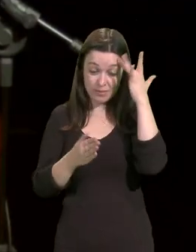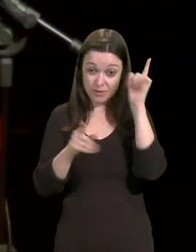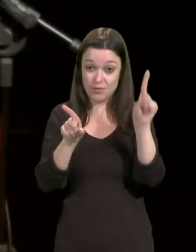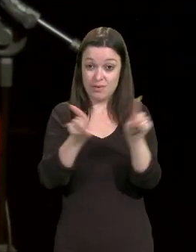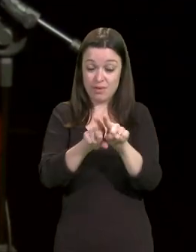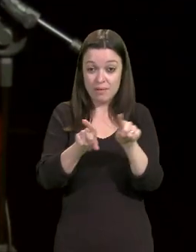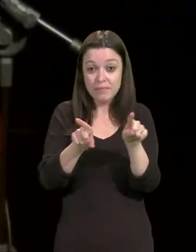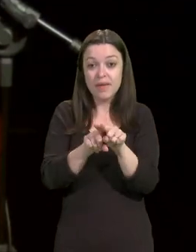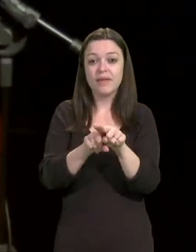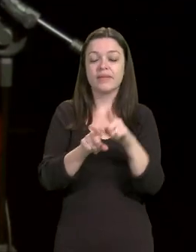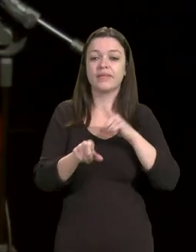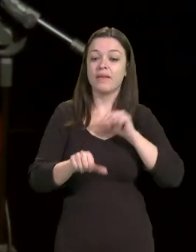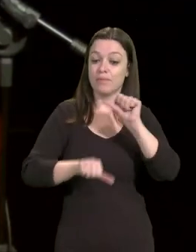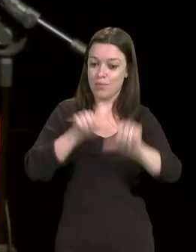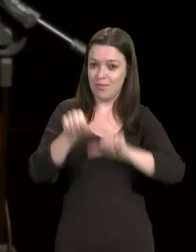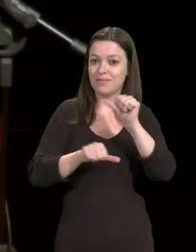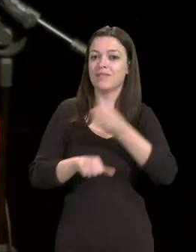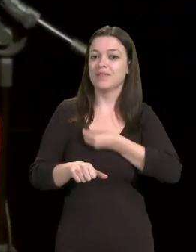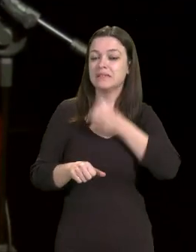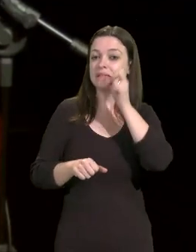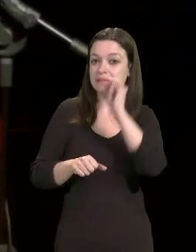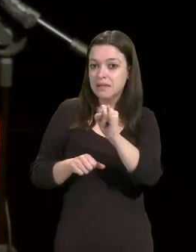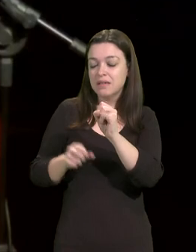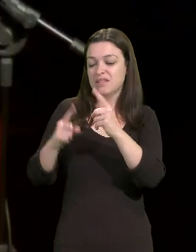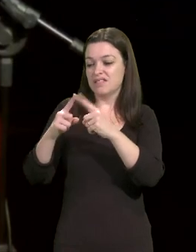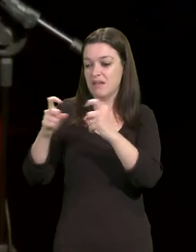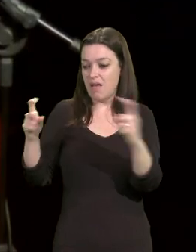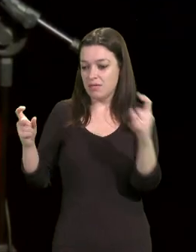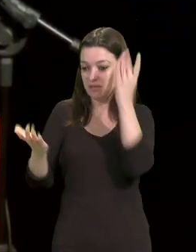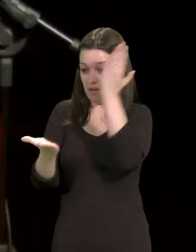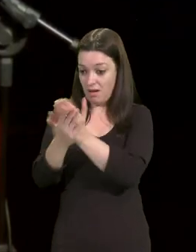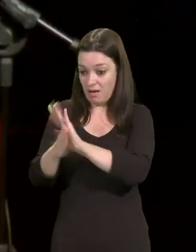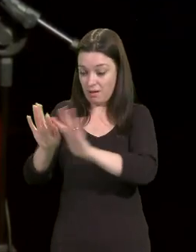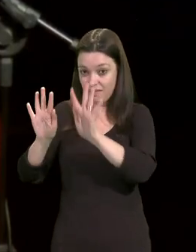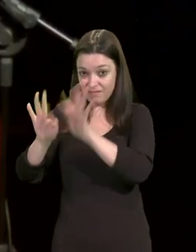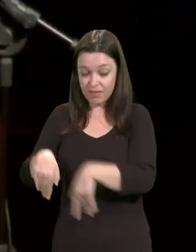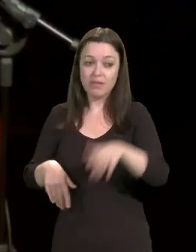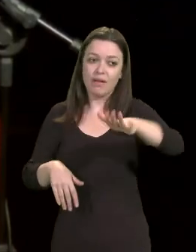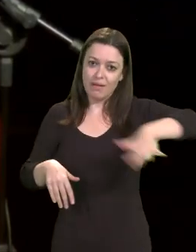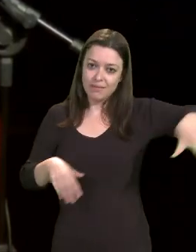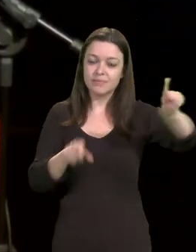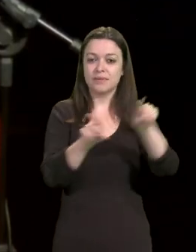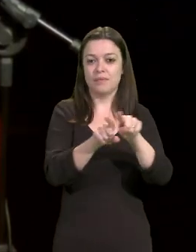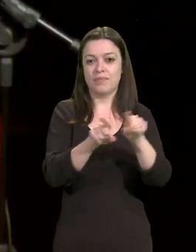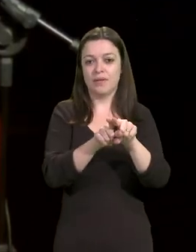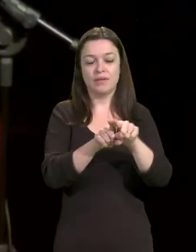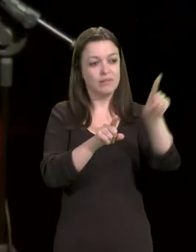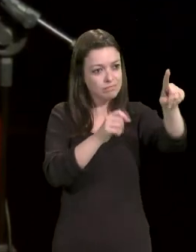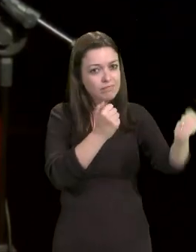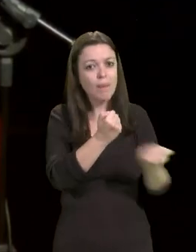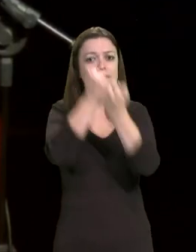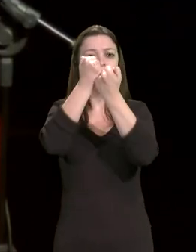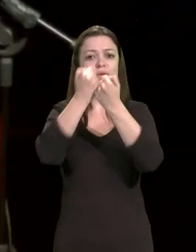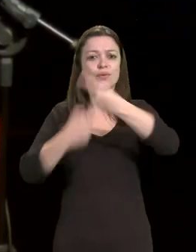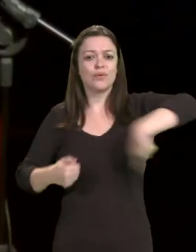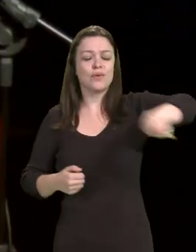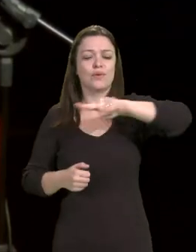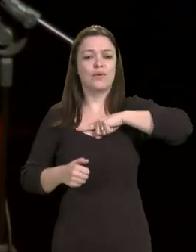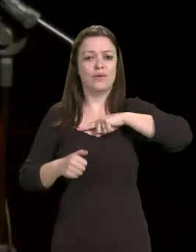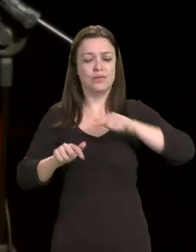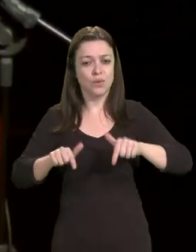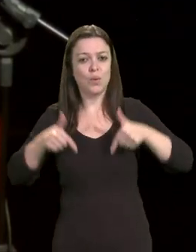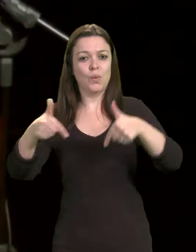terá a sua vida afetada com a morte da ciência, pedimos que se some a nós nessa luta.